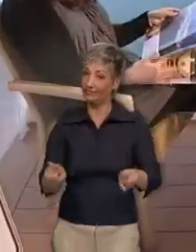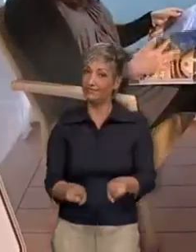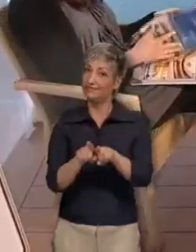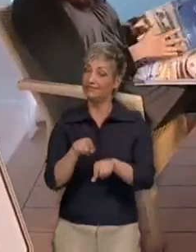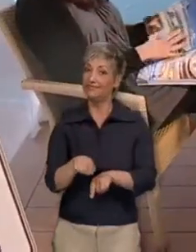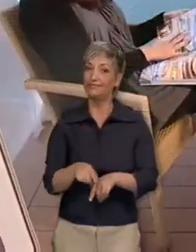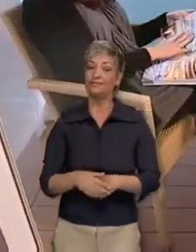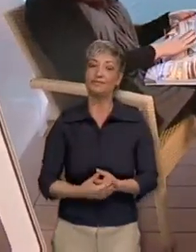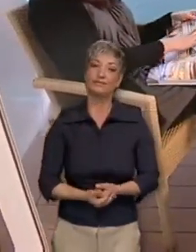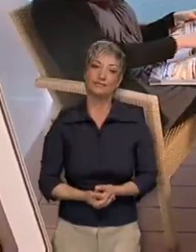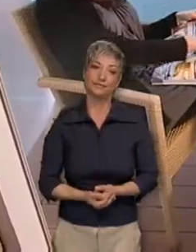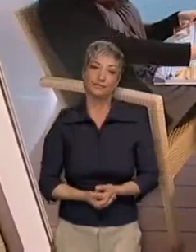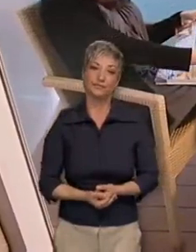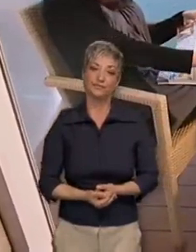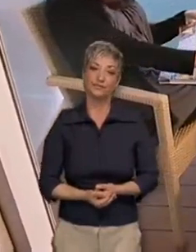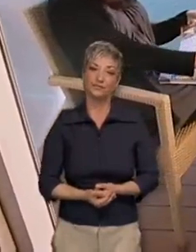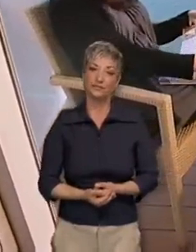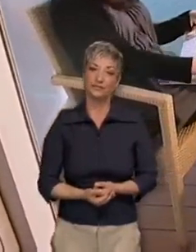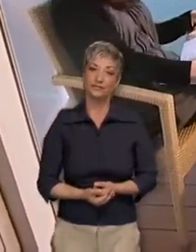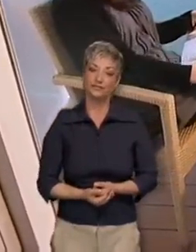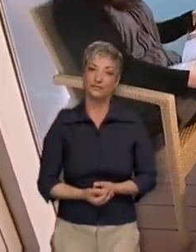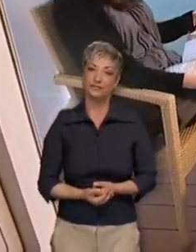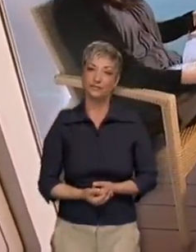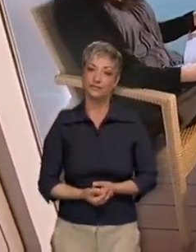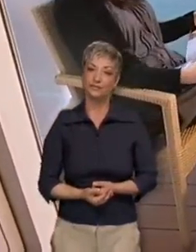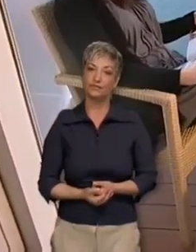Lembramos ainda que é proibido fumar nas sacadas.